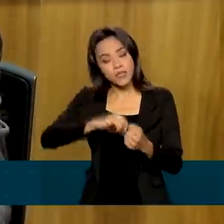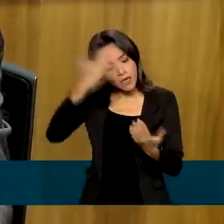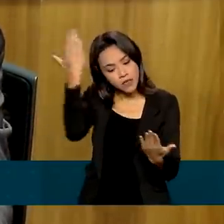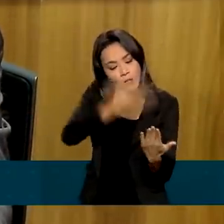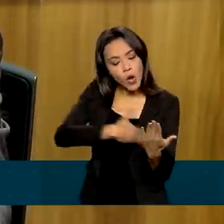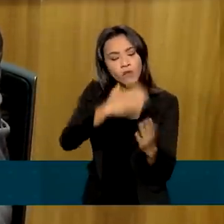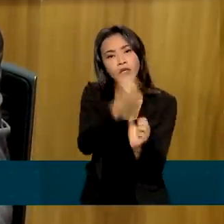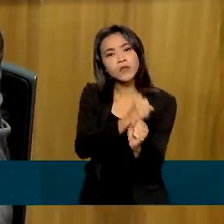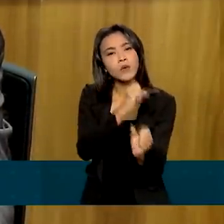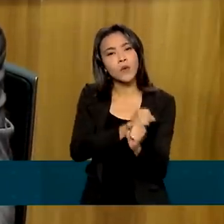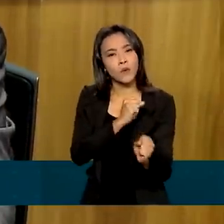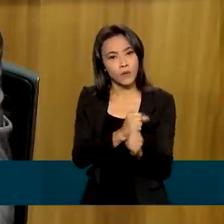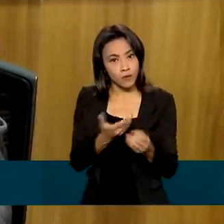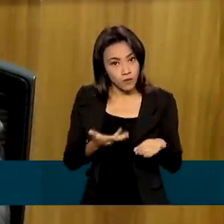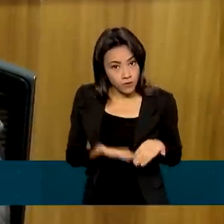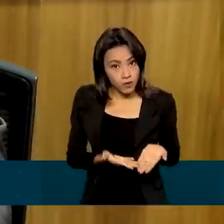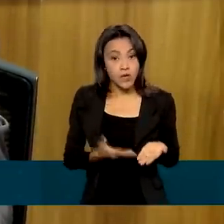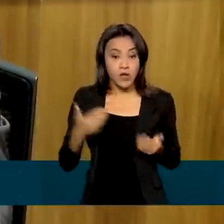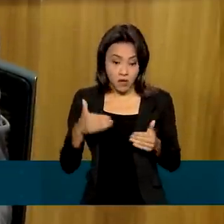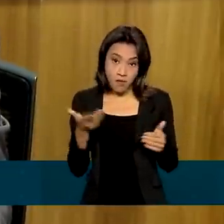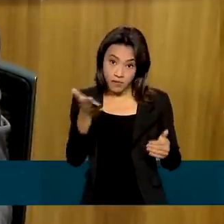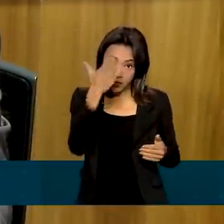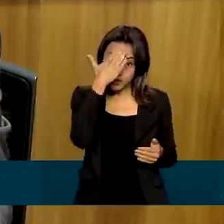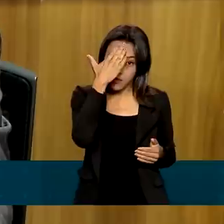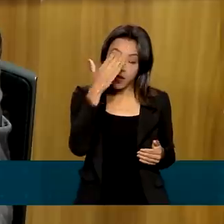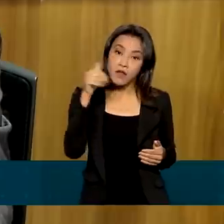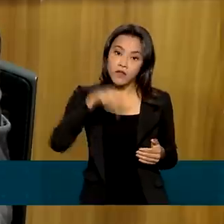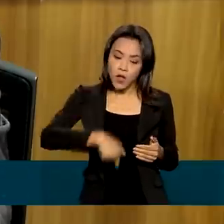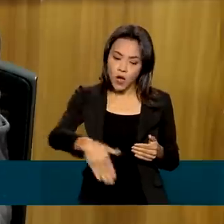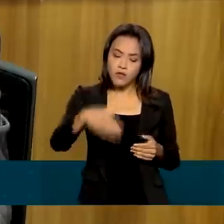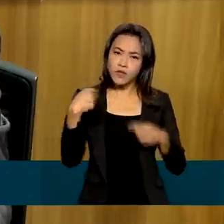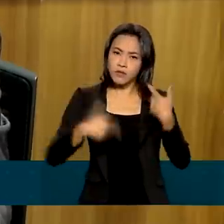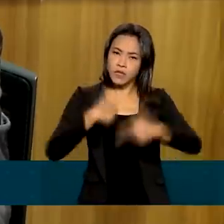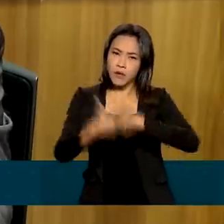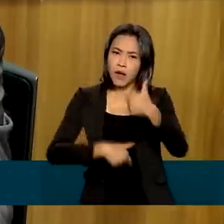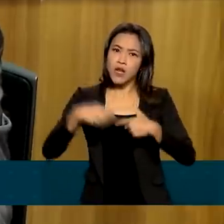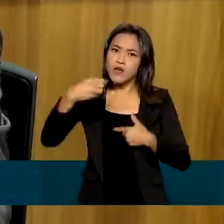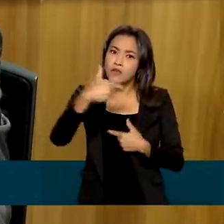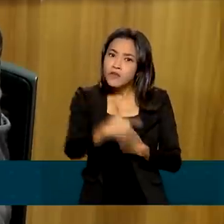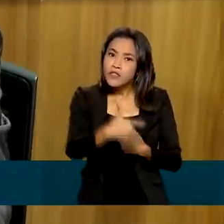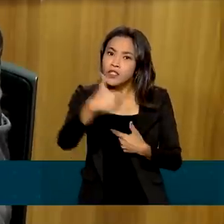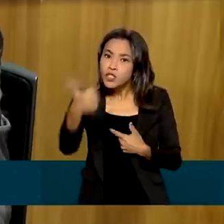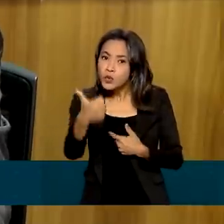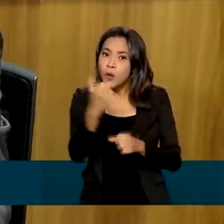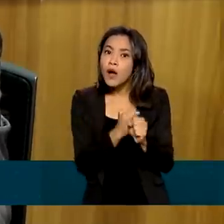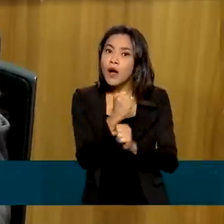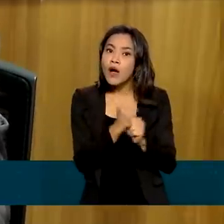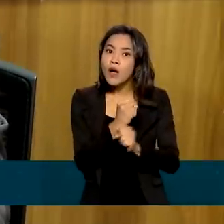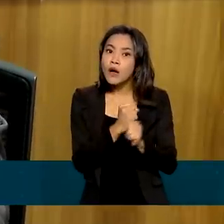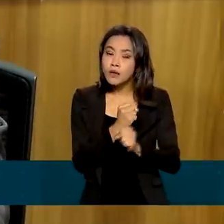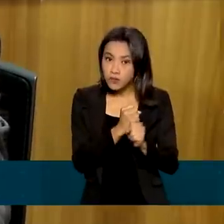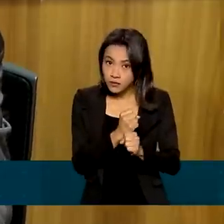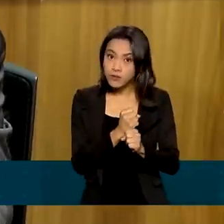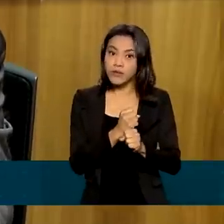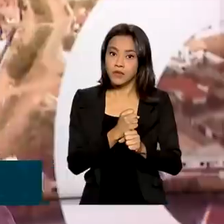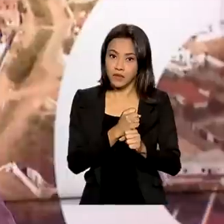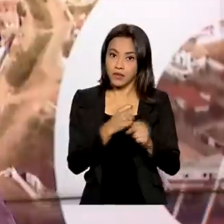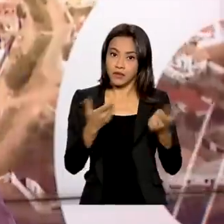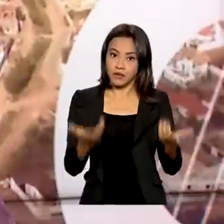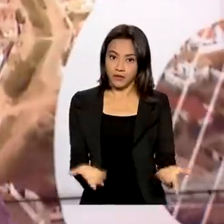fizemos nesse trabalho agora 21 anos de serviço da administração pública em uma única rodada.